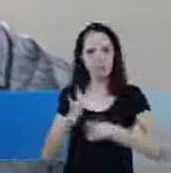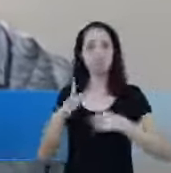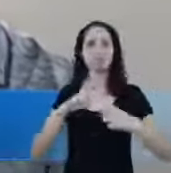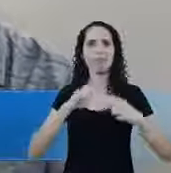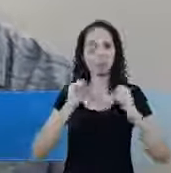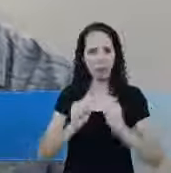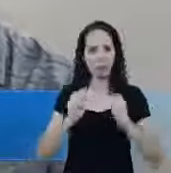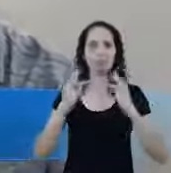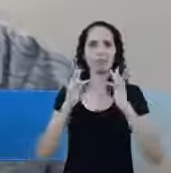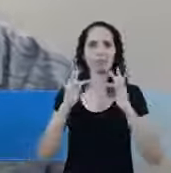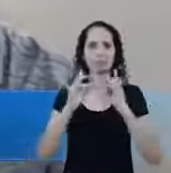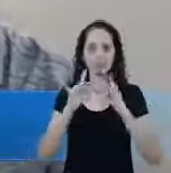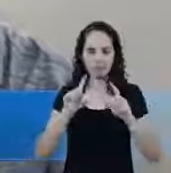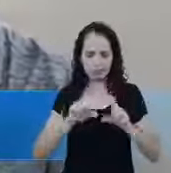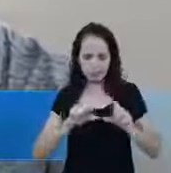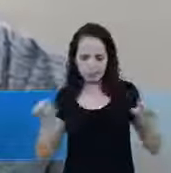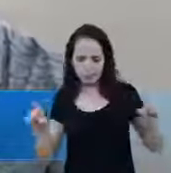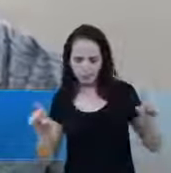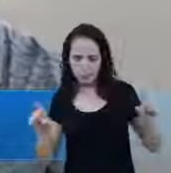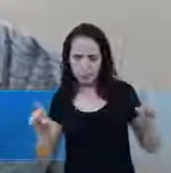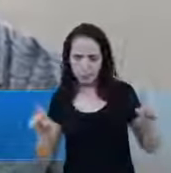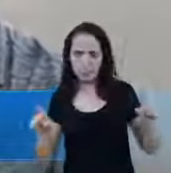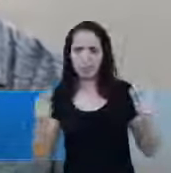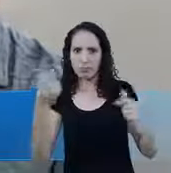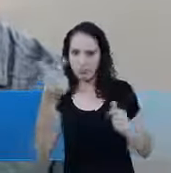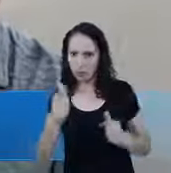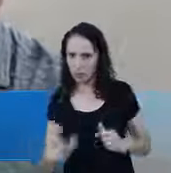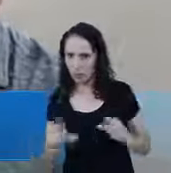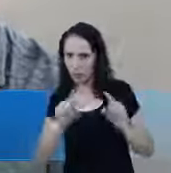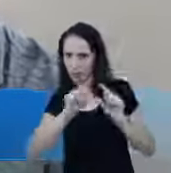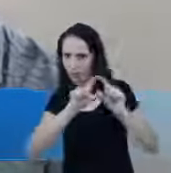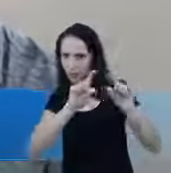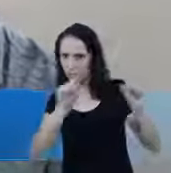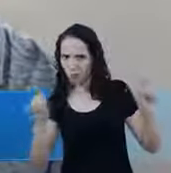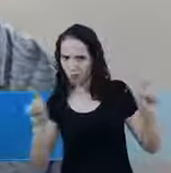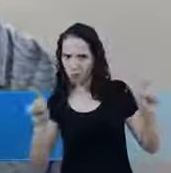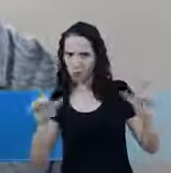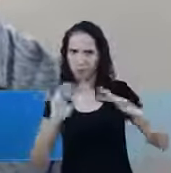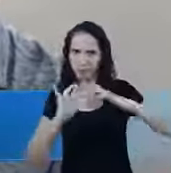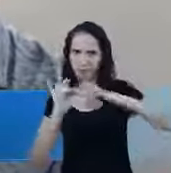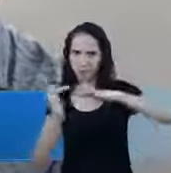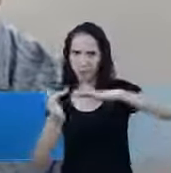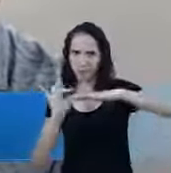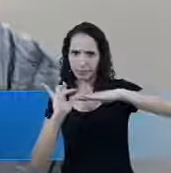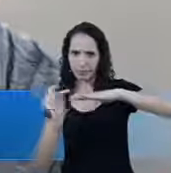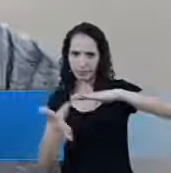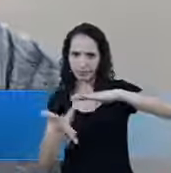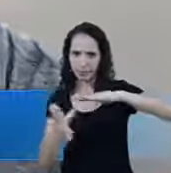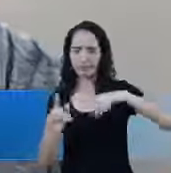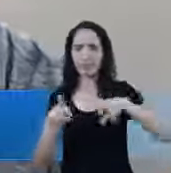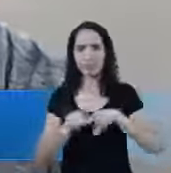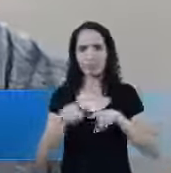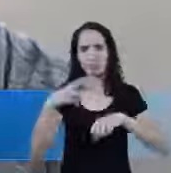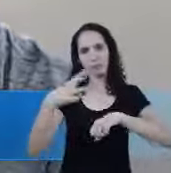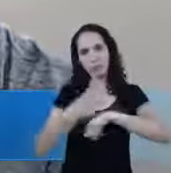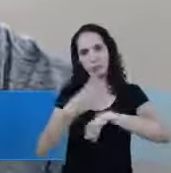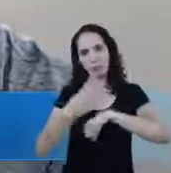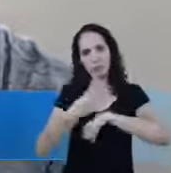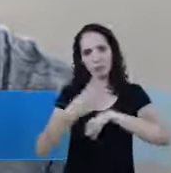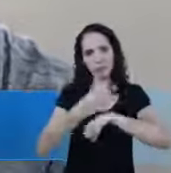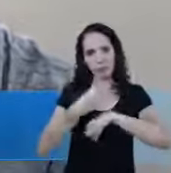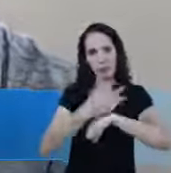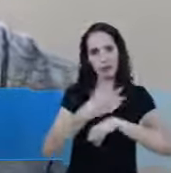Fidedignas Todo O aparato De tanto Plataformas digitais Como acesso Ao WhatsApp Para você tirar